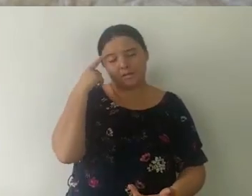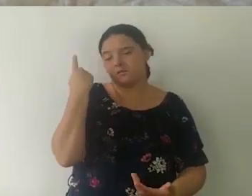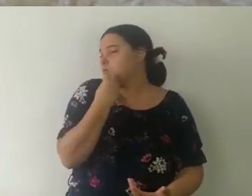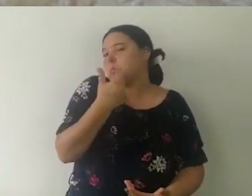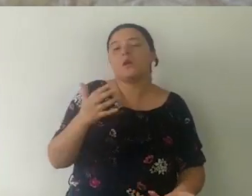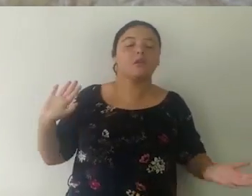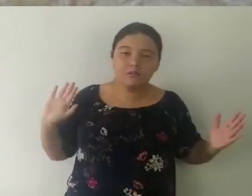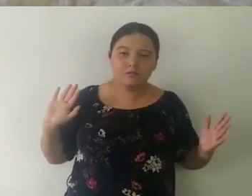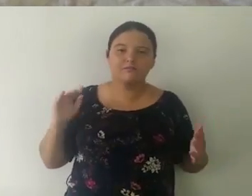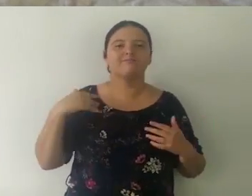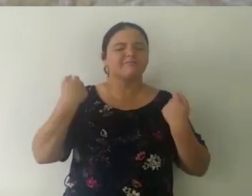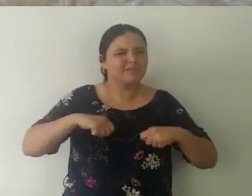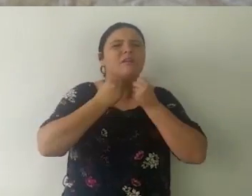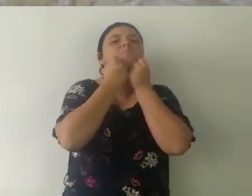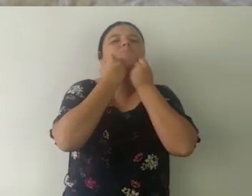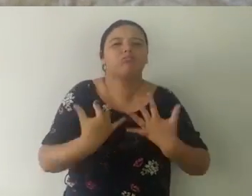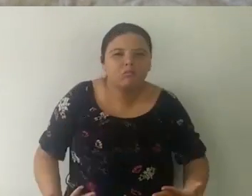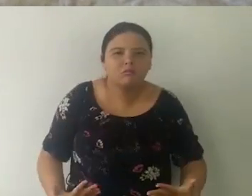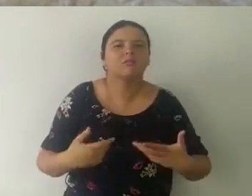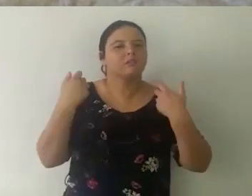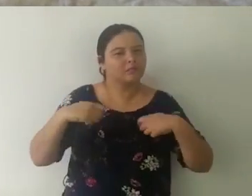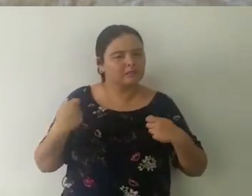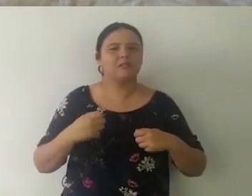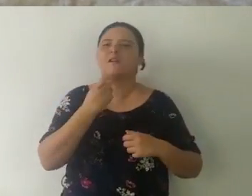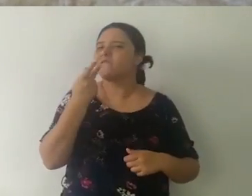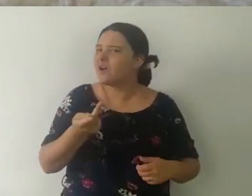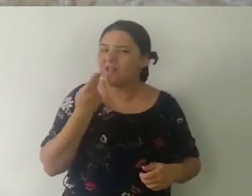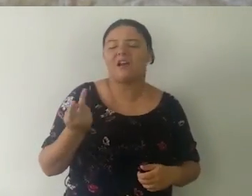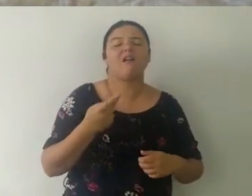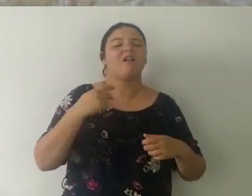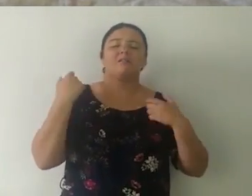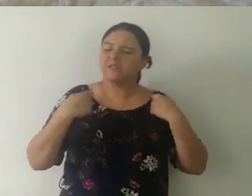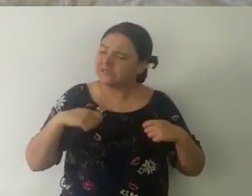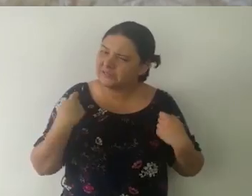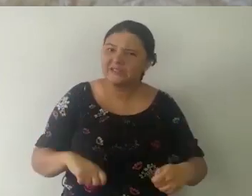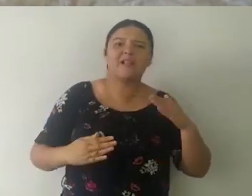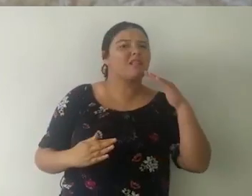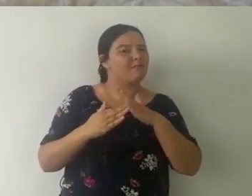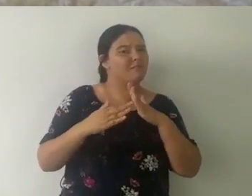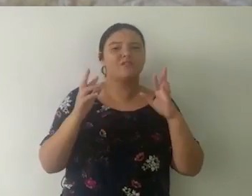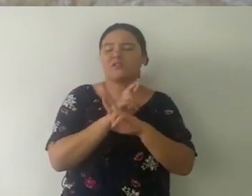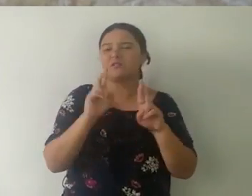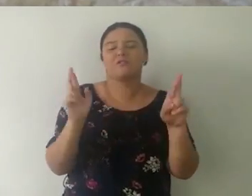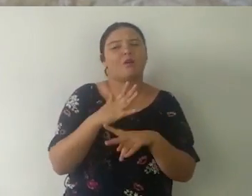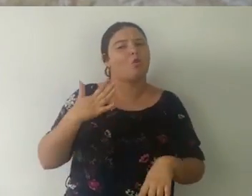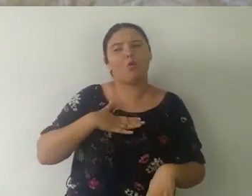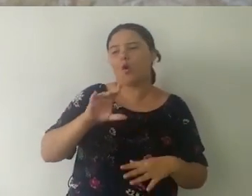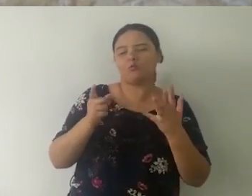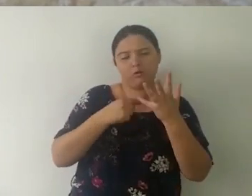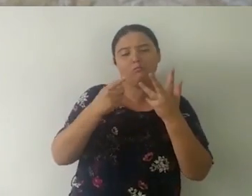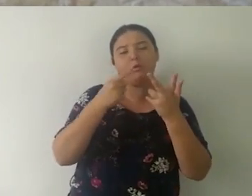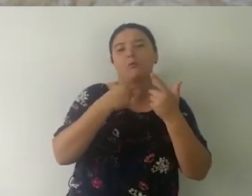nada. Então a pessoa tá achando que tá tudo tranquilo. Então fale, se coloque, se posicione. Coloque limites de uma maneira